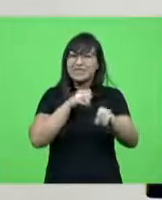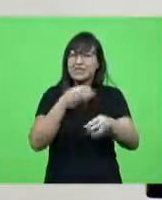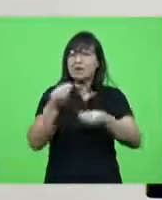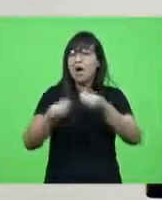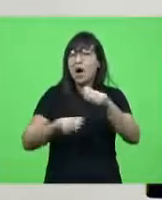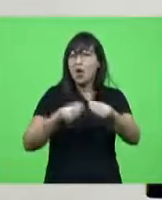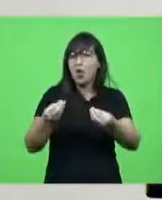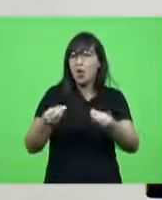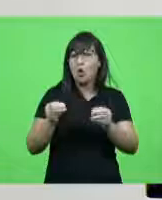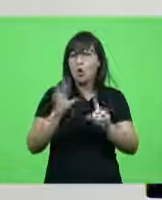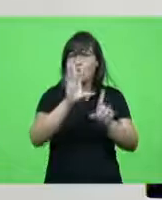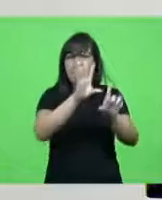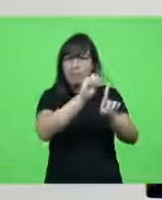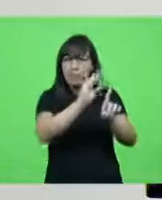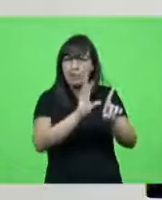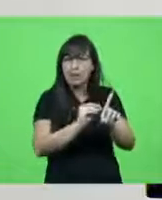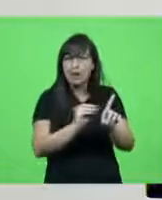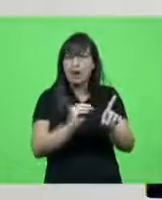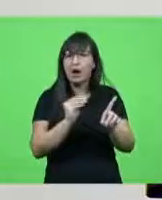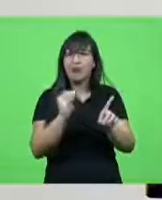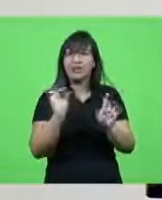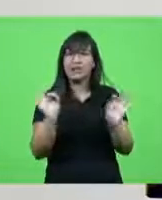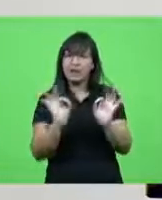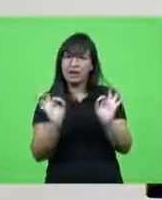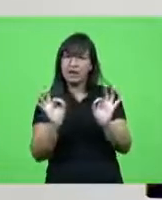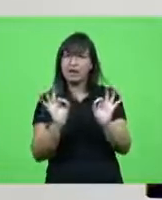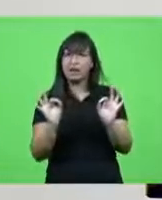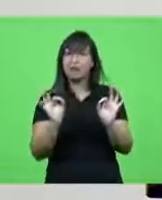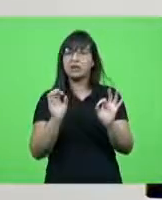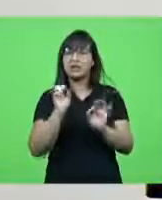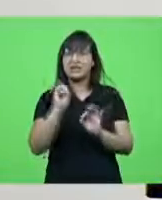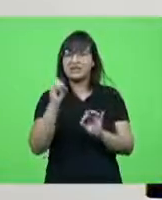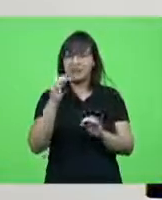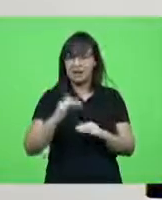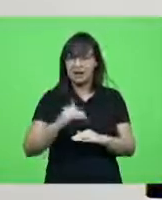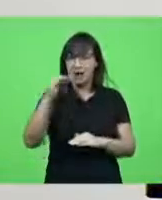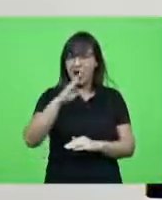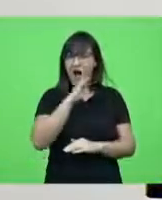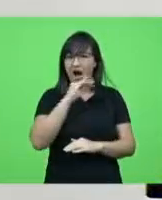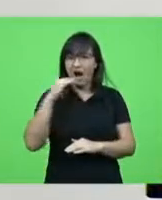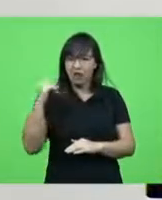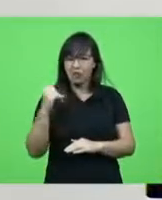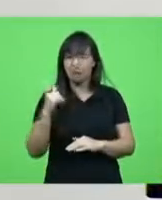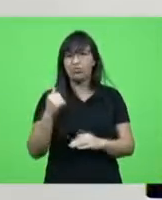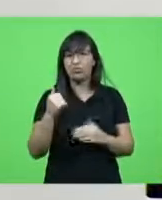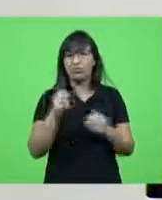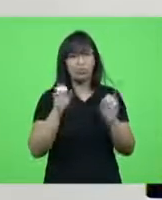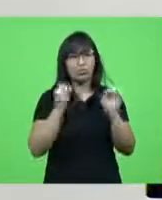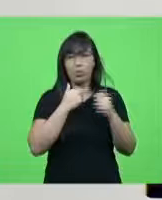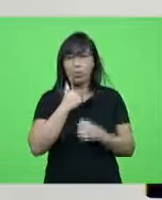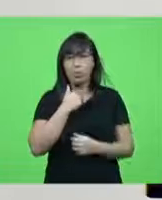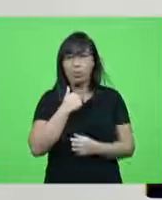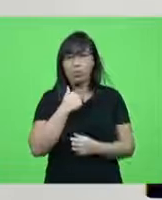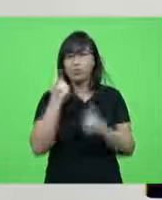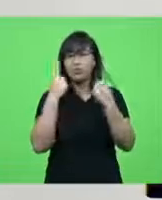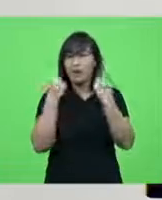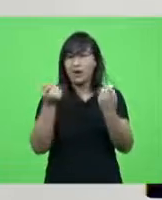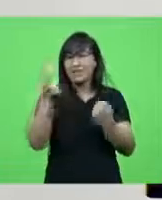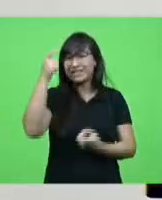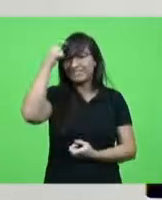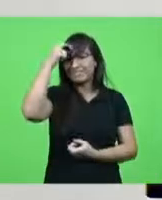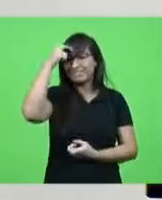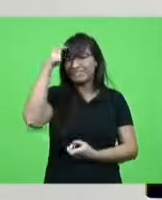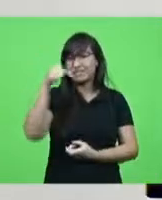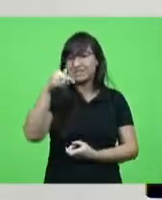deixar ser tocada ou tocar um trabalho magnífico a violência física 12% violência psicológica 7